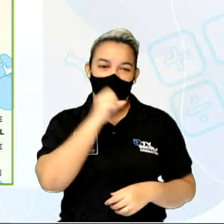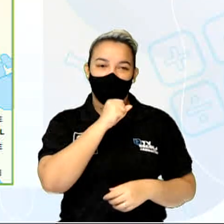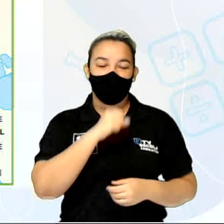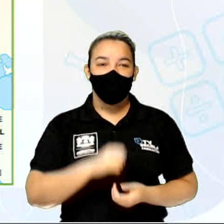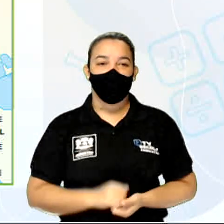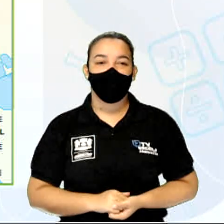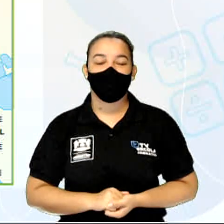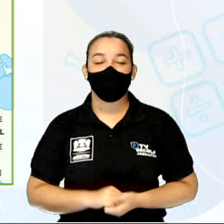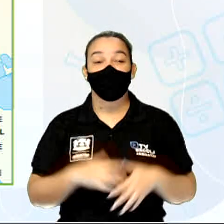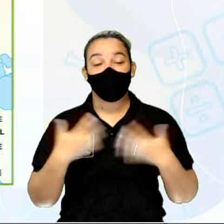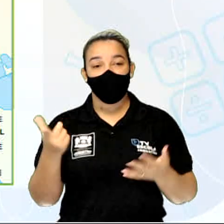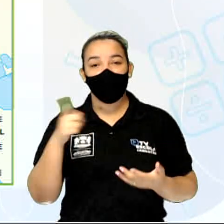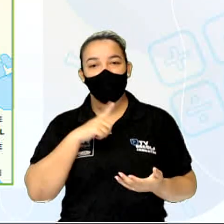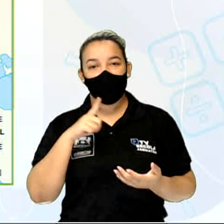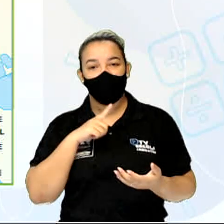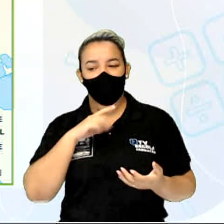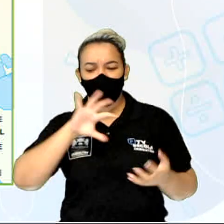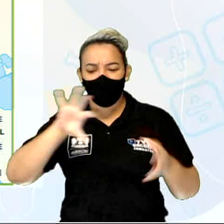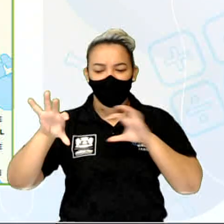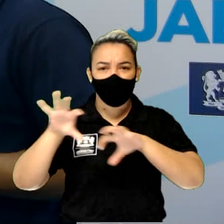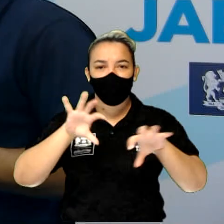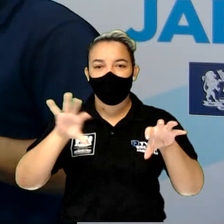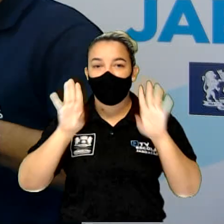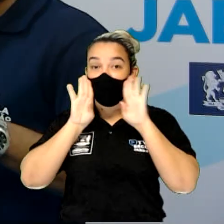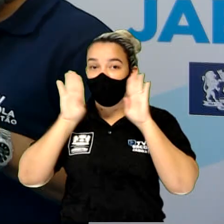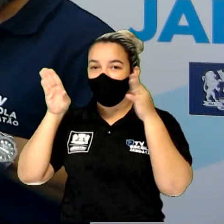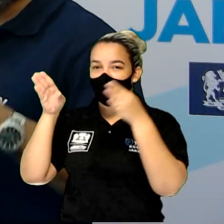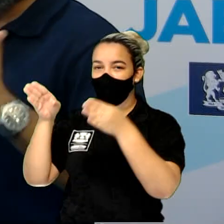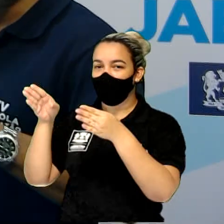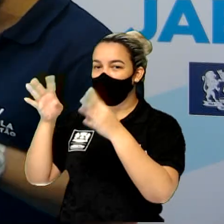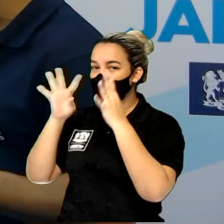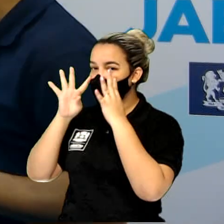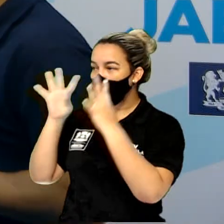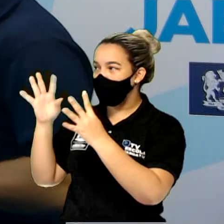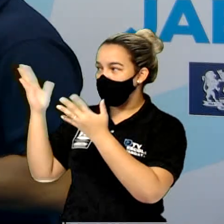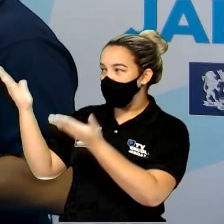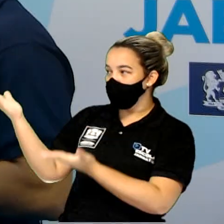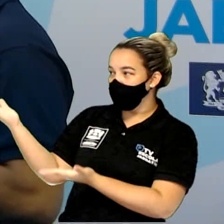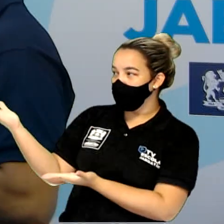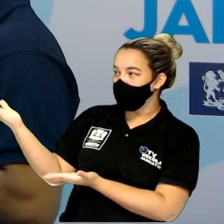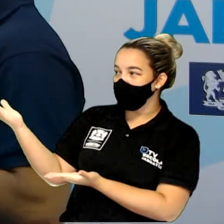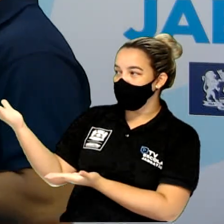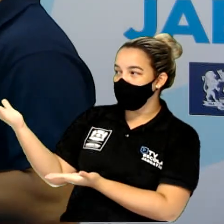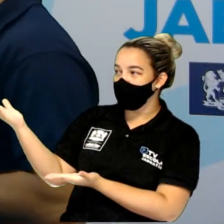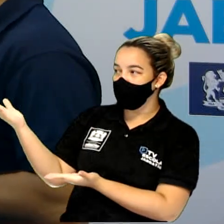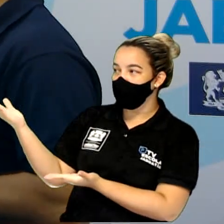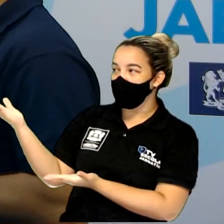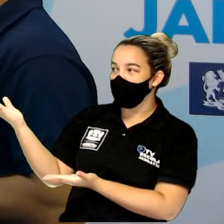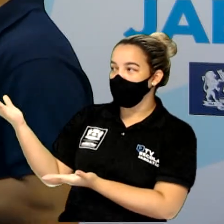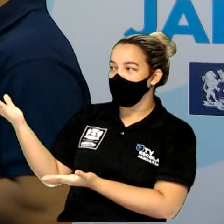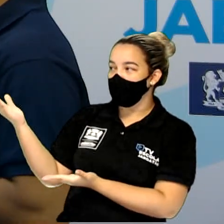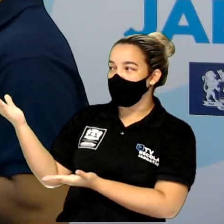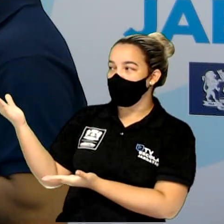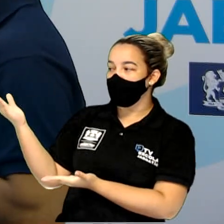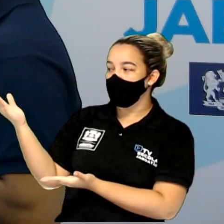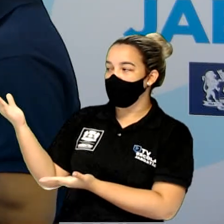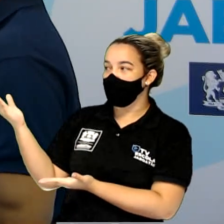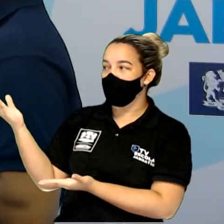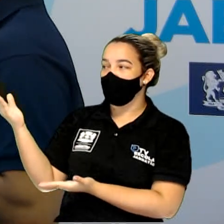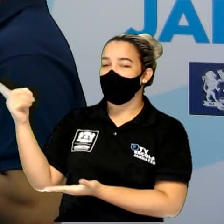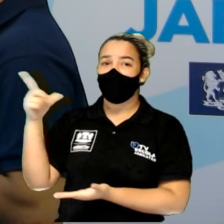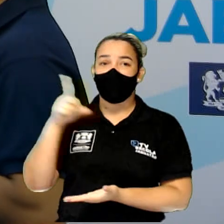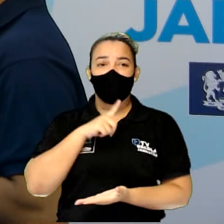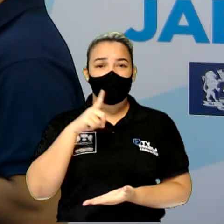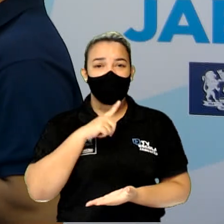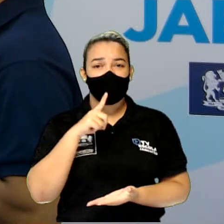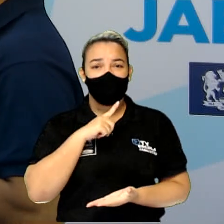tem aqui, na verdade, a distribuição... Foco aqui para a gente, por favor. Isso. Então, gente, na verdade, tem aqui a distribuição, a gente tem o que nós